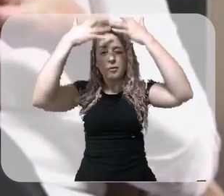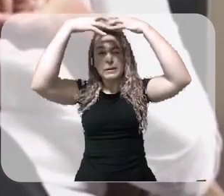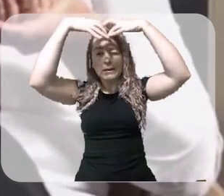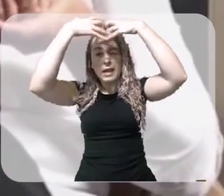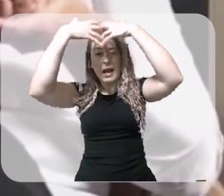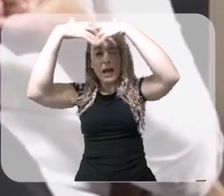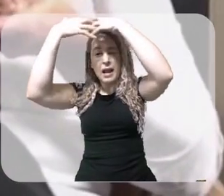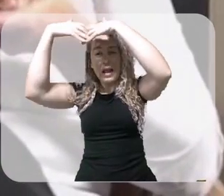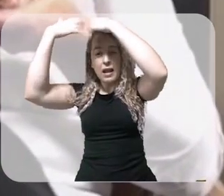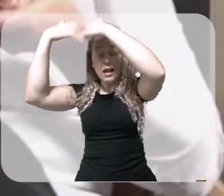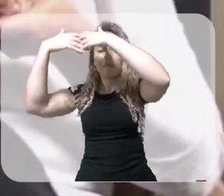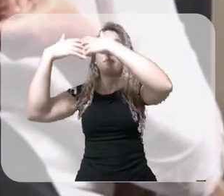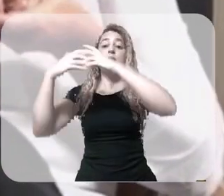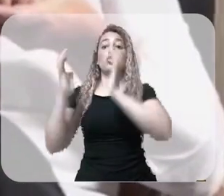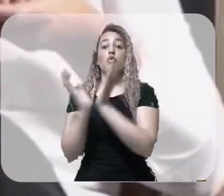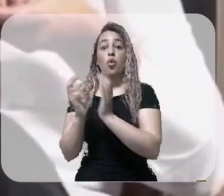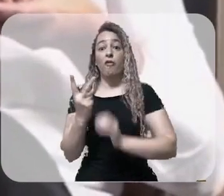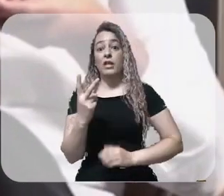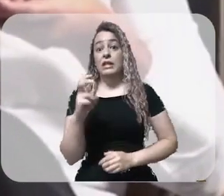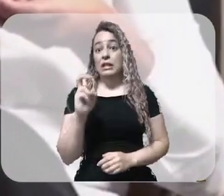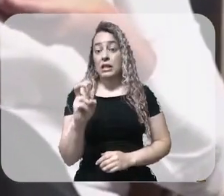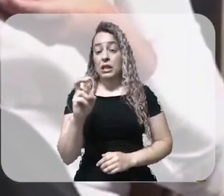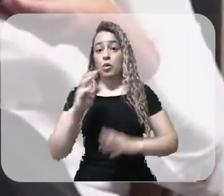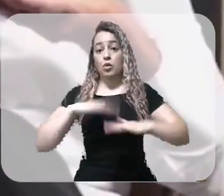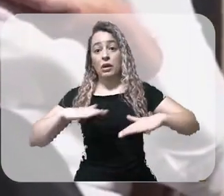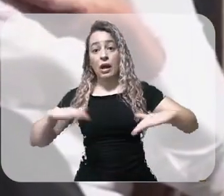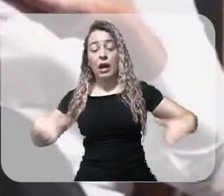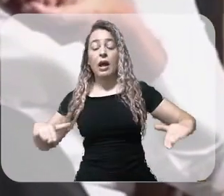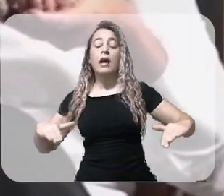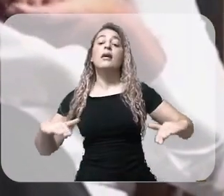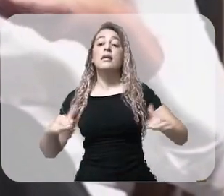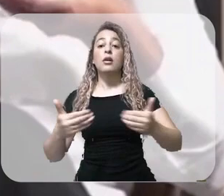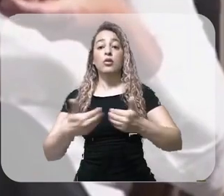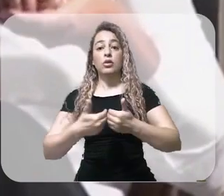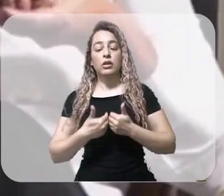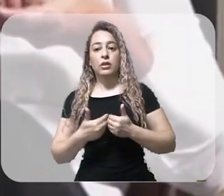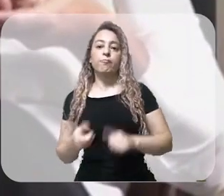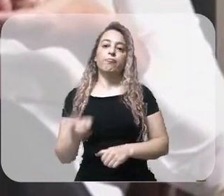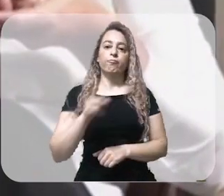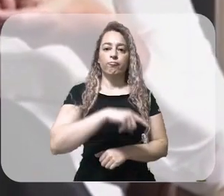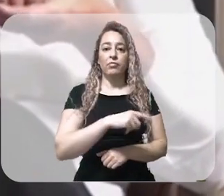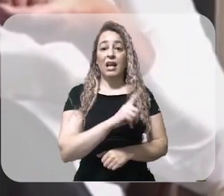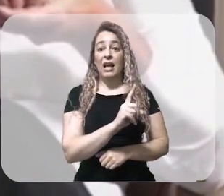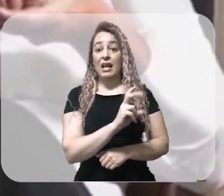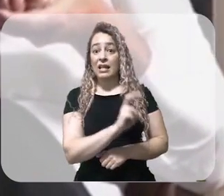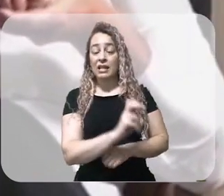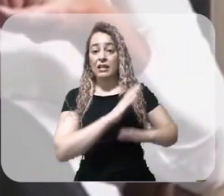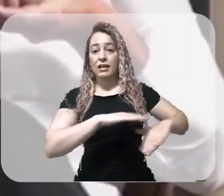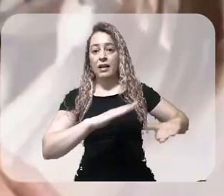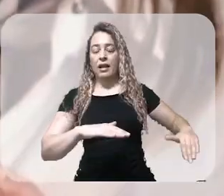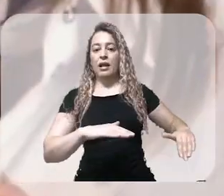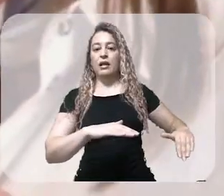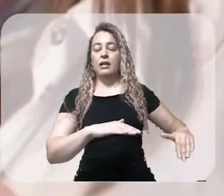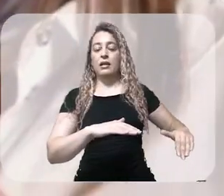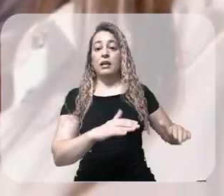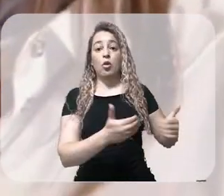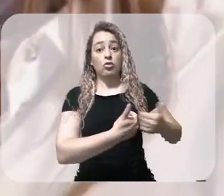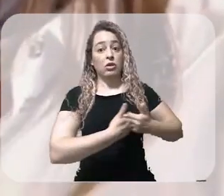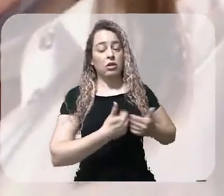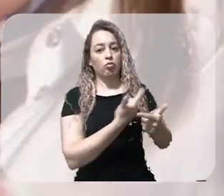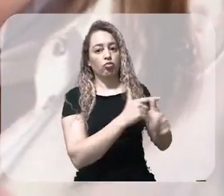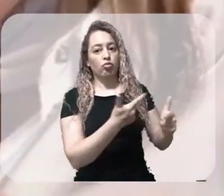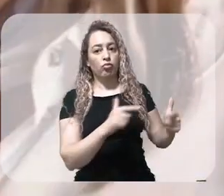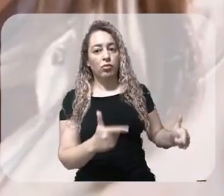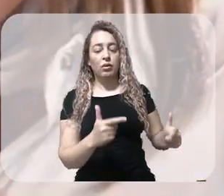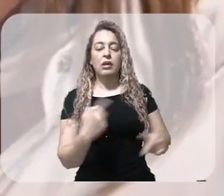25 crianças com autismo e um grupo de 15 crianças não autistas. E a gente comparou, quer dizer, as imagens